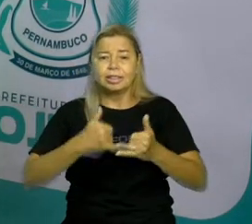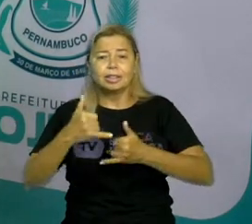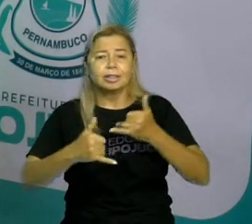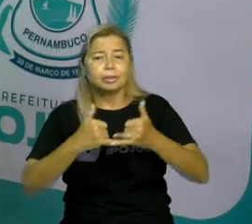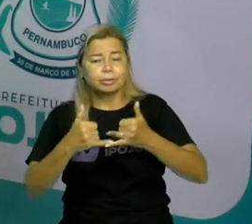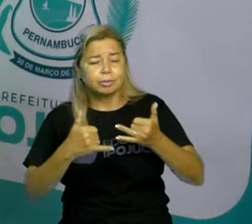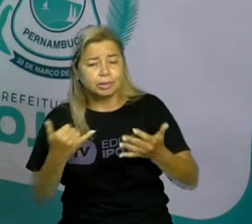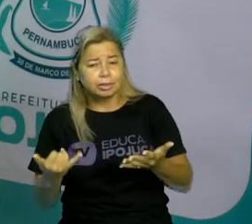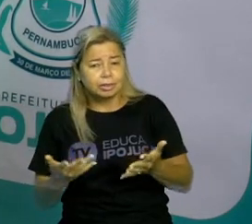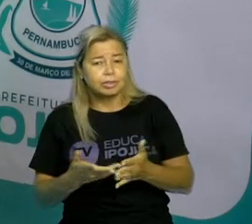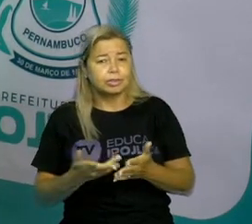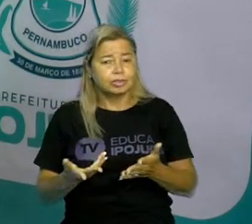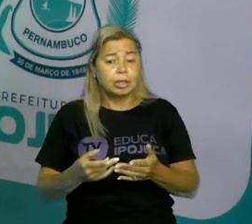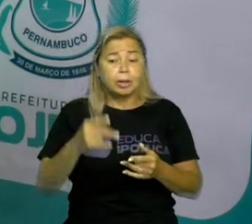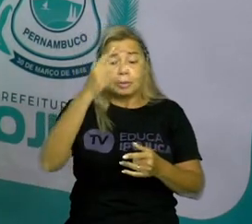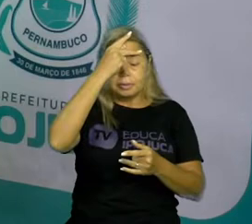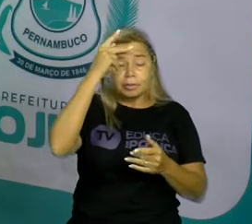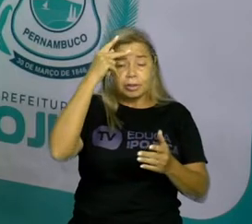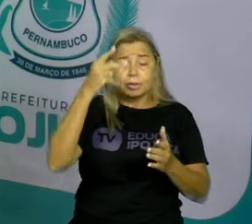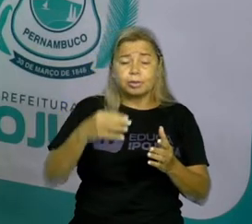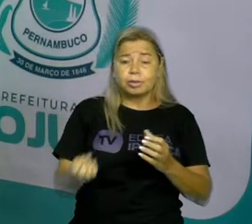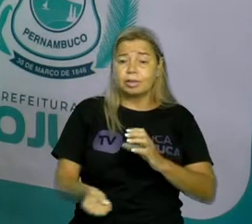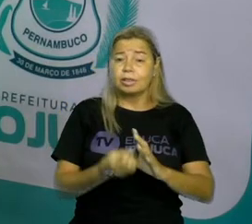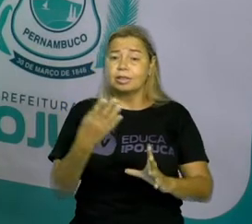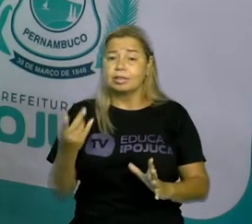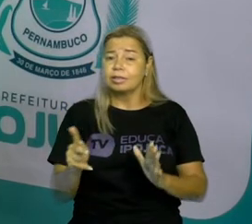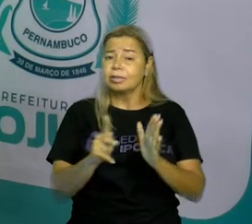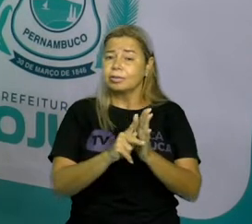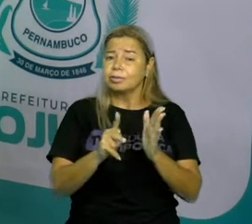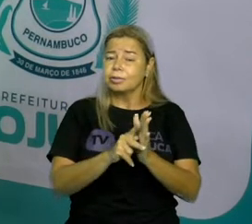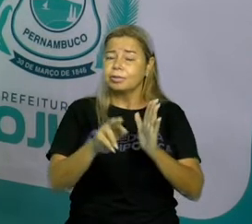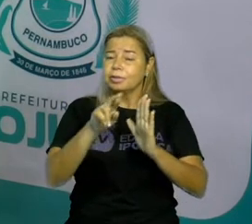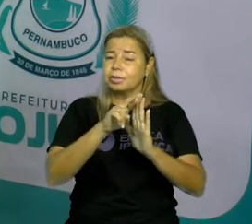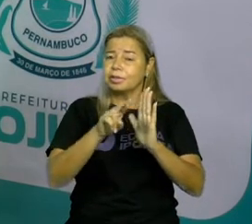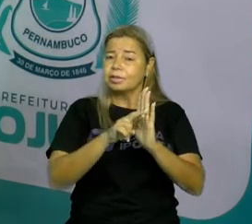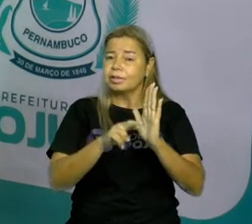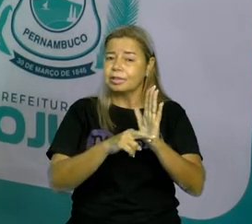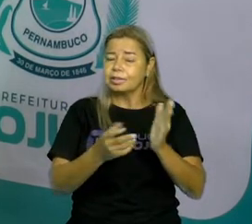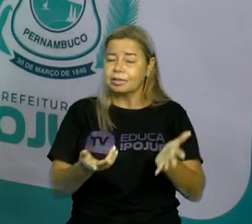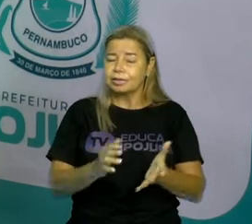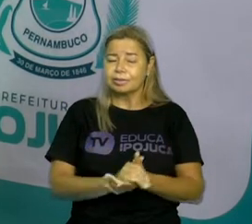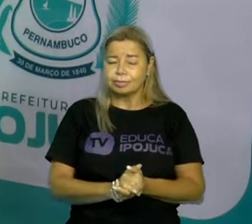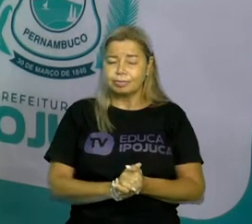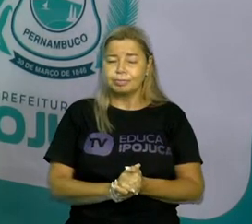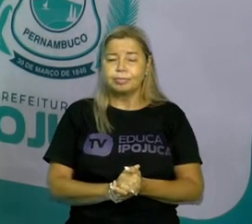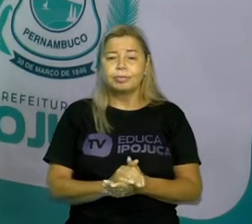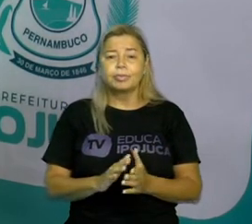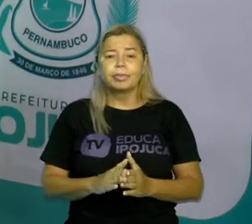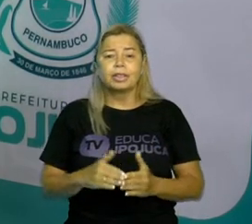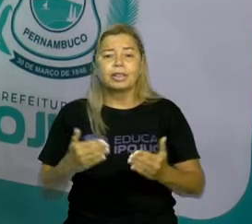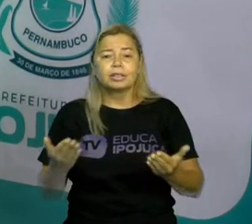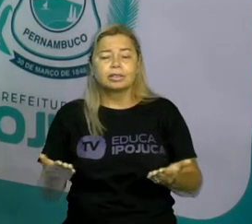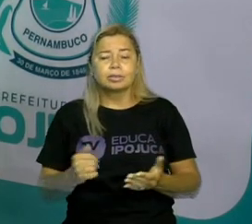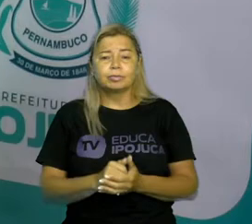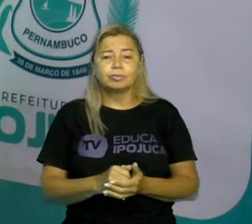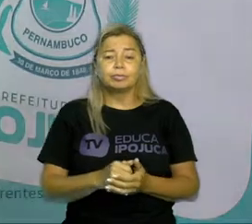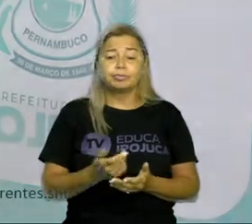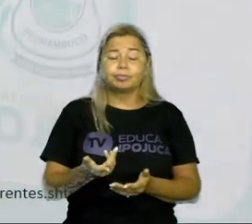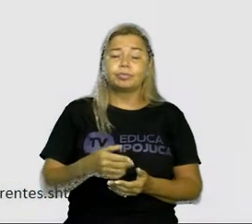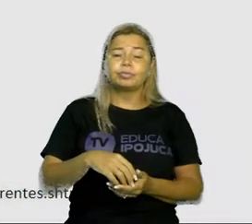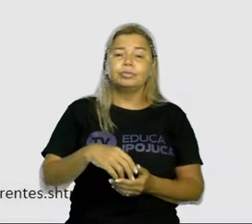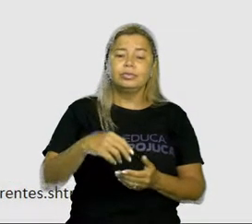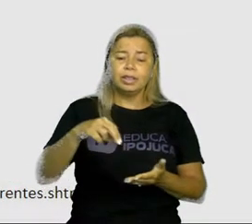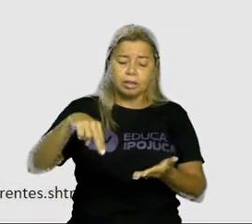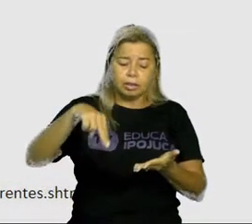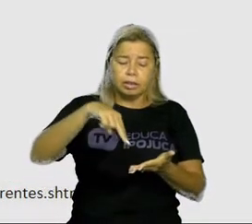as suas próprias regras. E as regras da sua cidade? Como é? A amarelinha tem vários nomes, como a tia